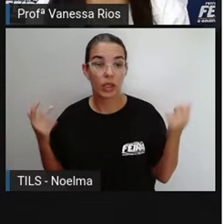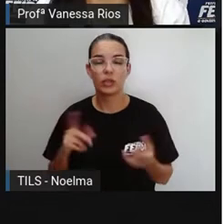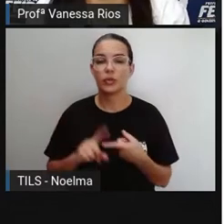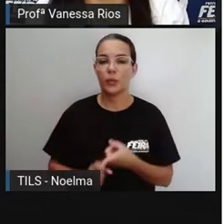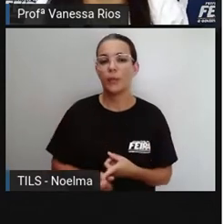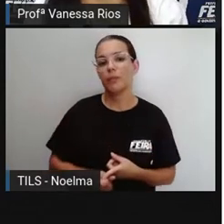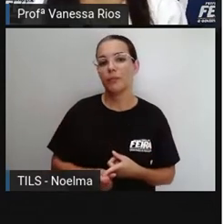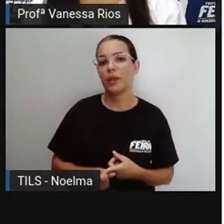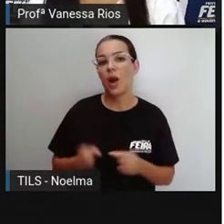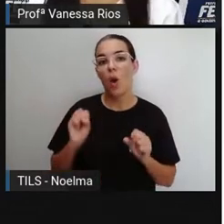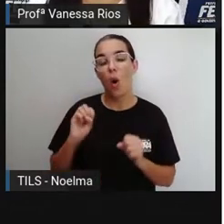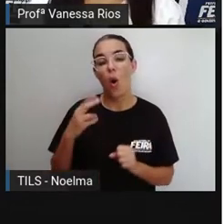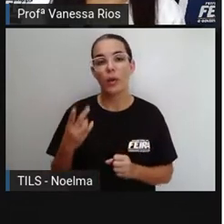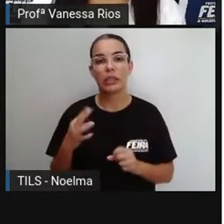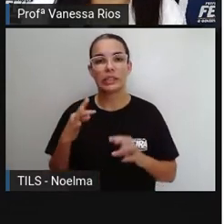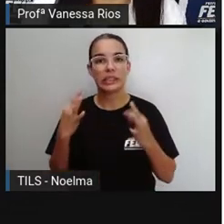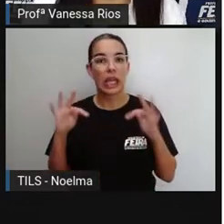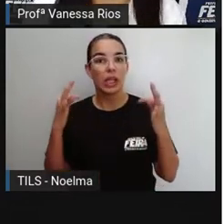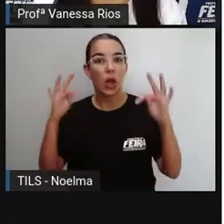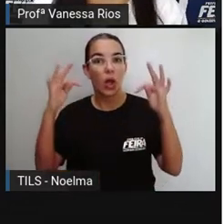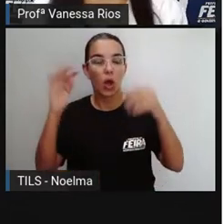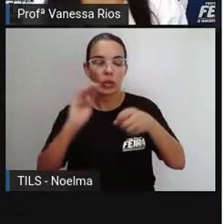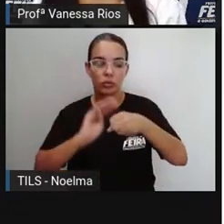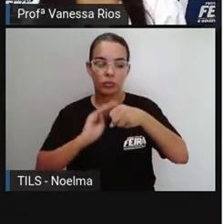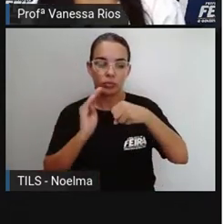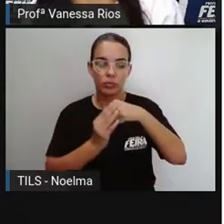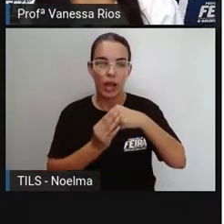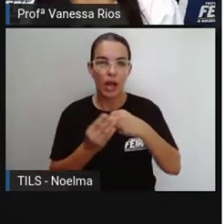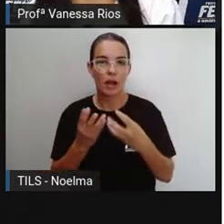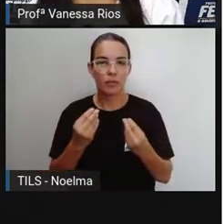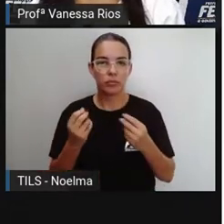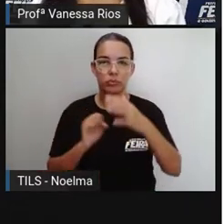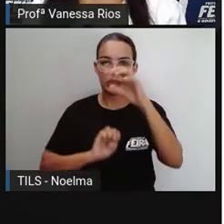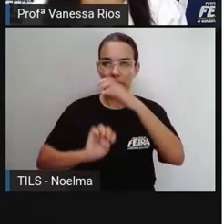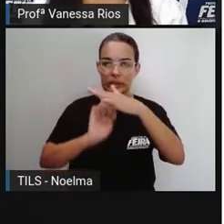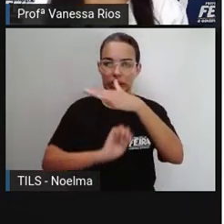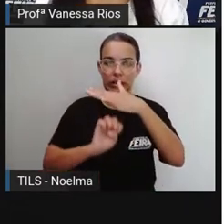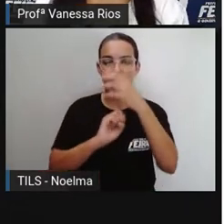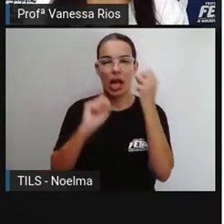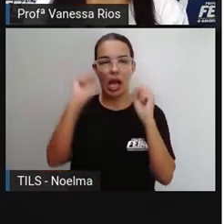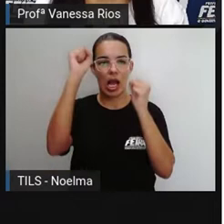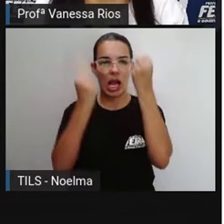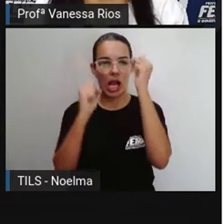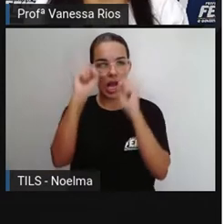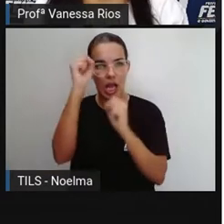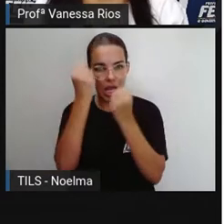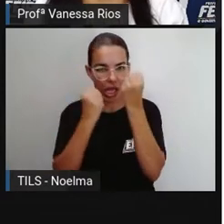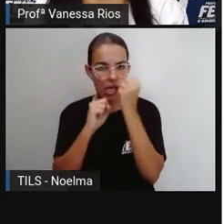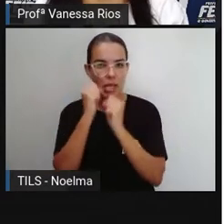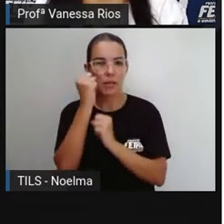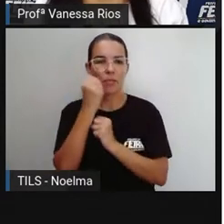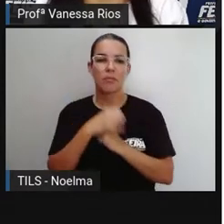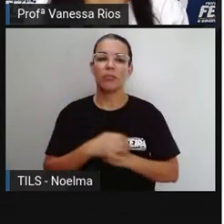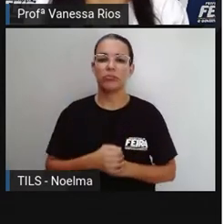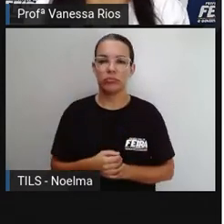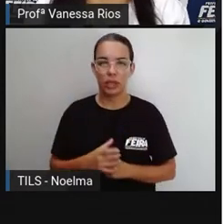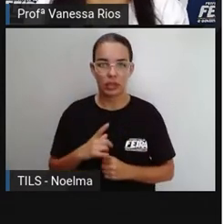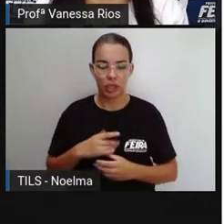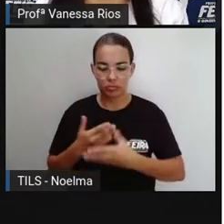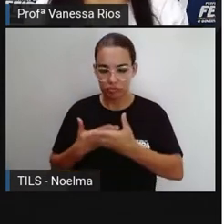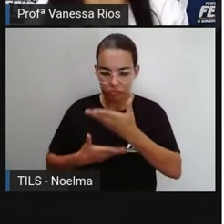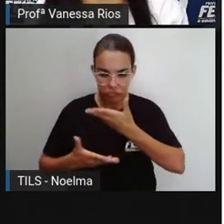turístico ou um bairro tecnológico, com muitas fábricas, muitos espaços de interação